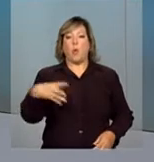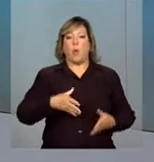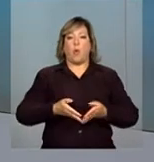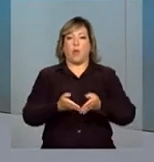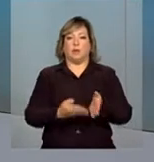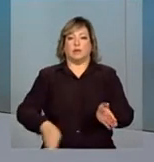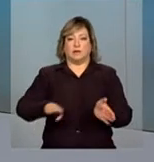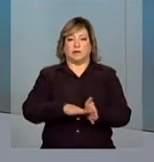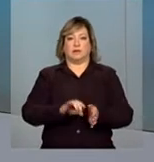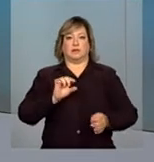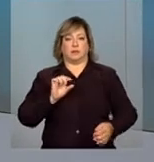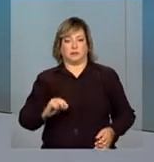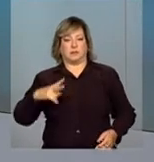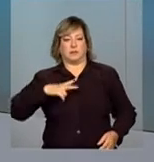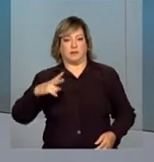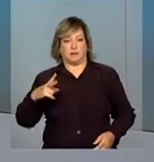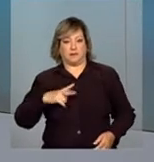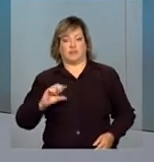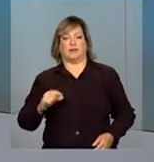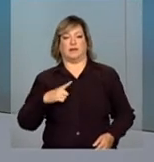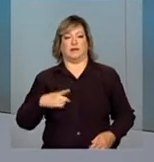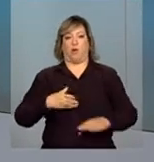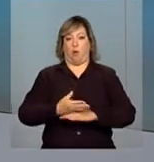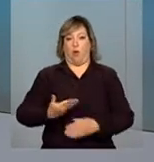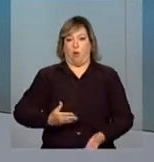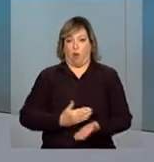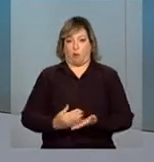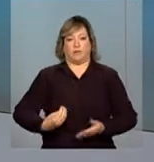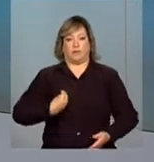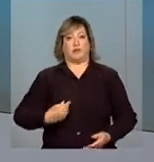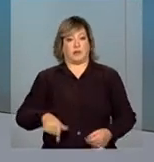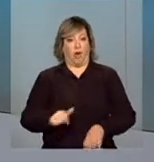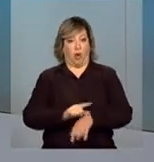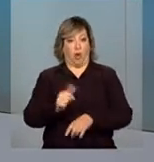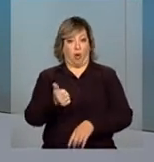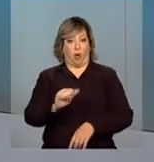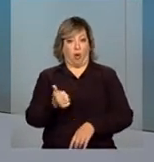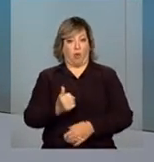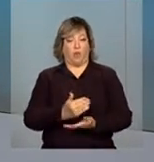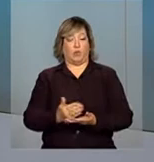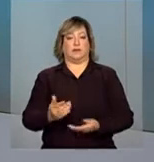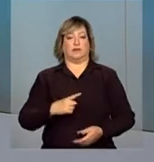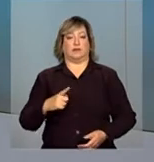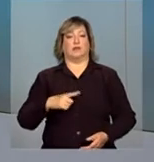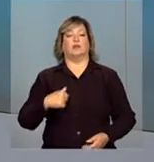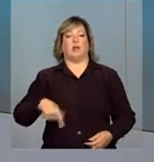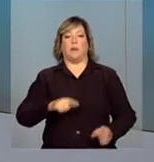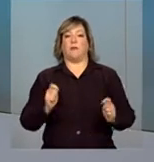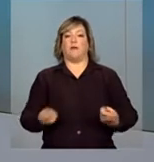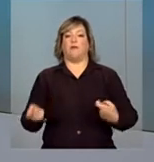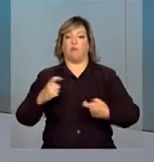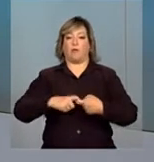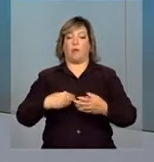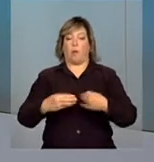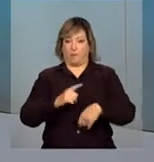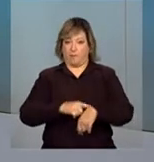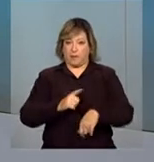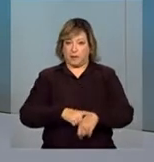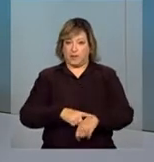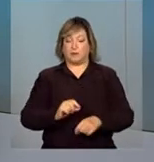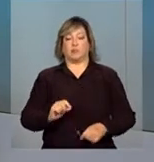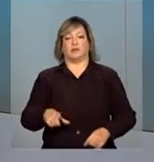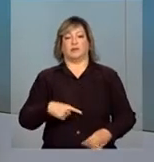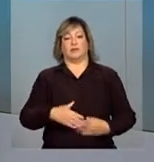portuários privados entrem em operação. A cerimônia está marcada para as 11 horas da manhã. E nós podemos voltar a qualquer momento